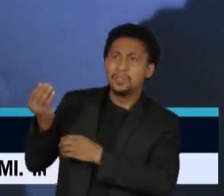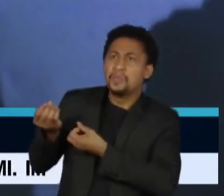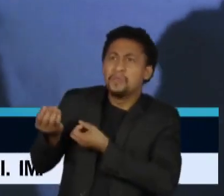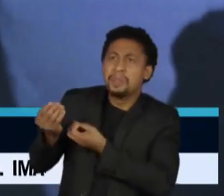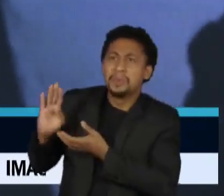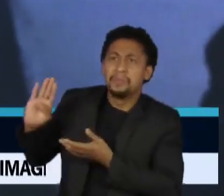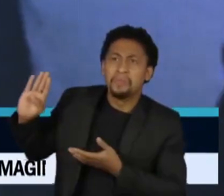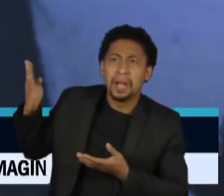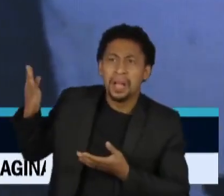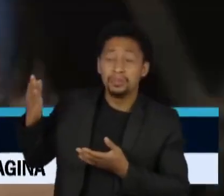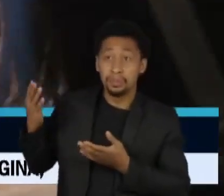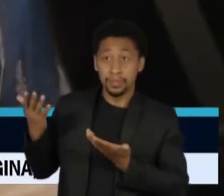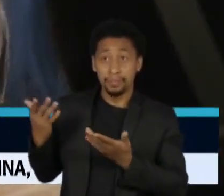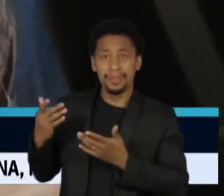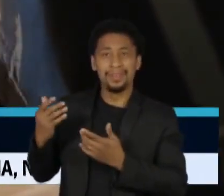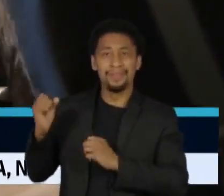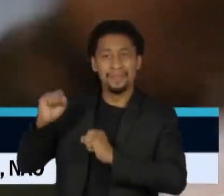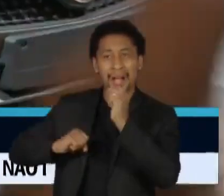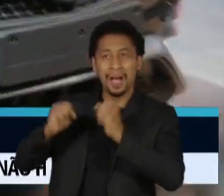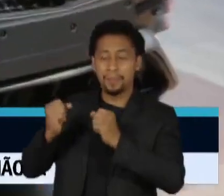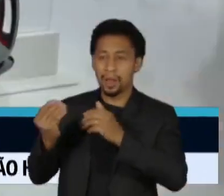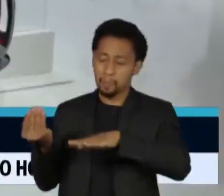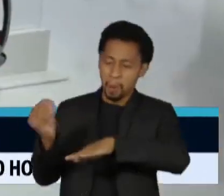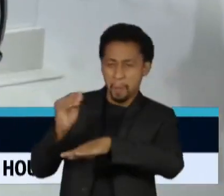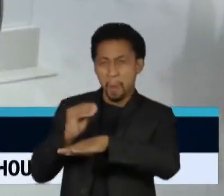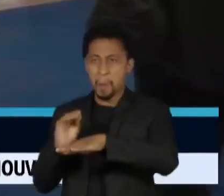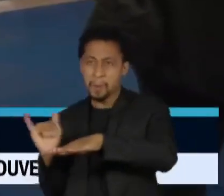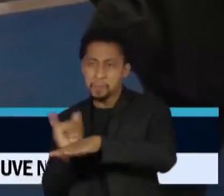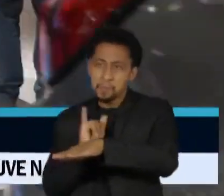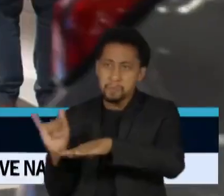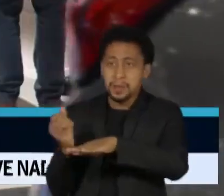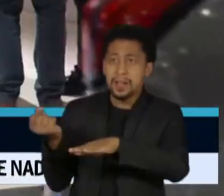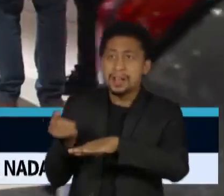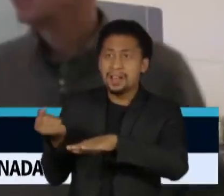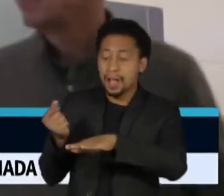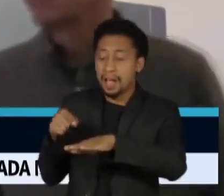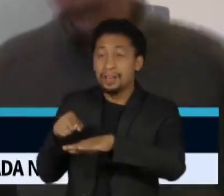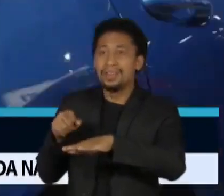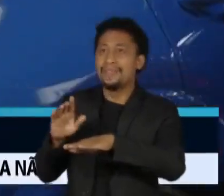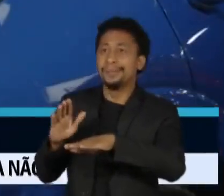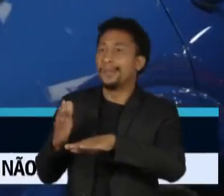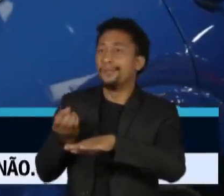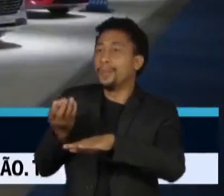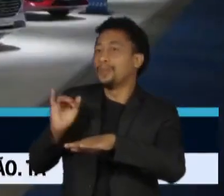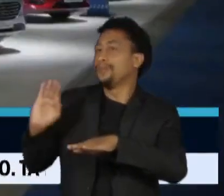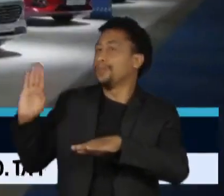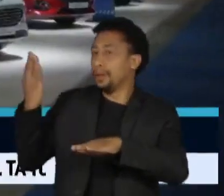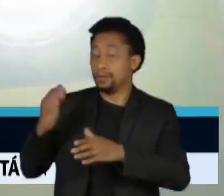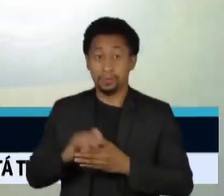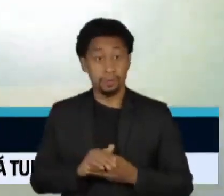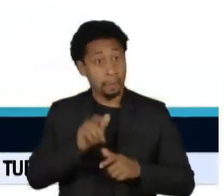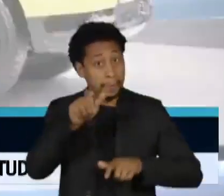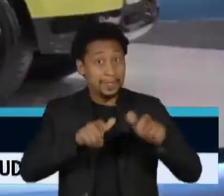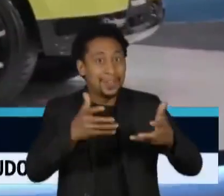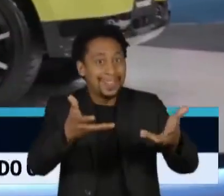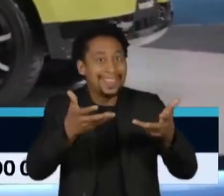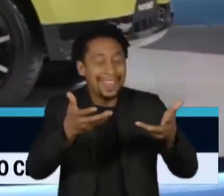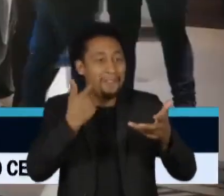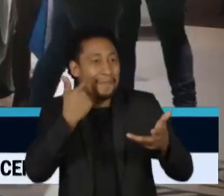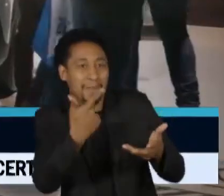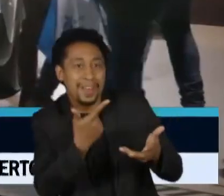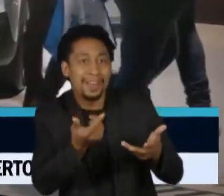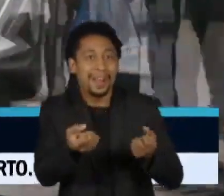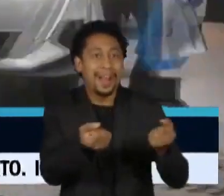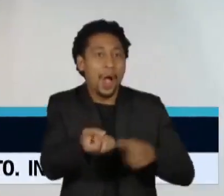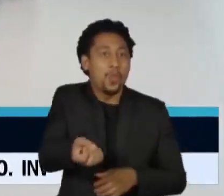por parte das montadoras. Exposição de carros é um prato cheio para os apaixonados. E a edição de número 100 dessa